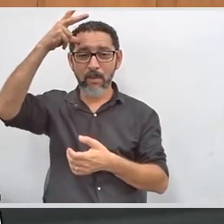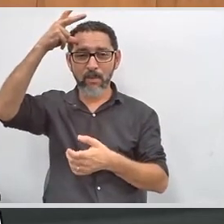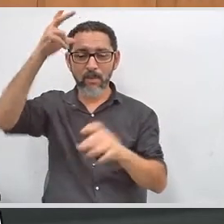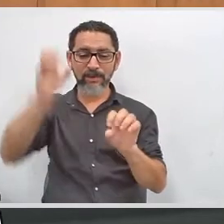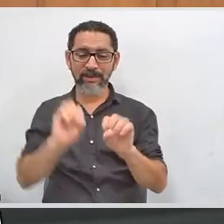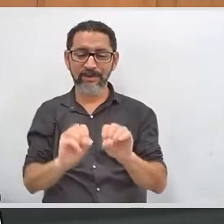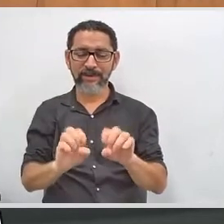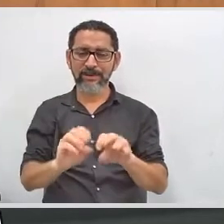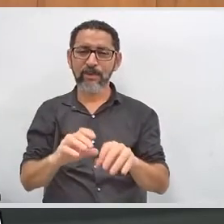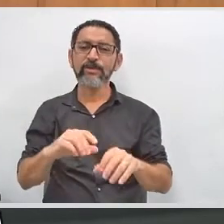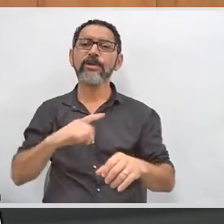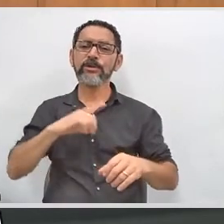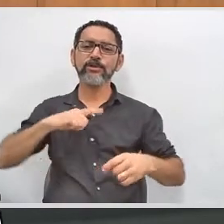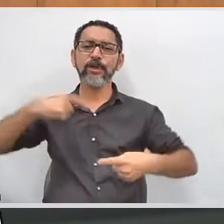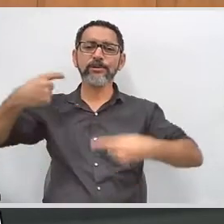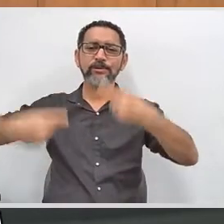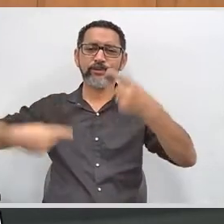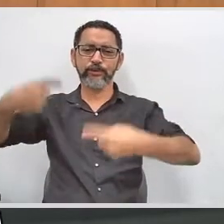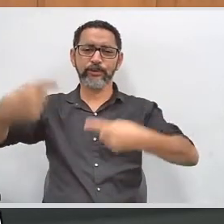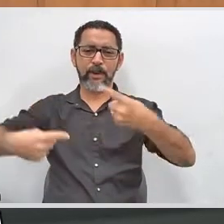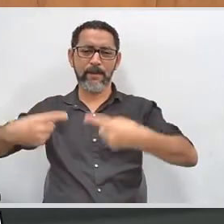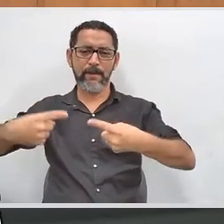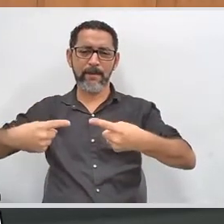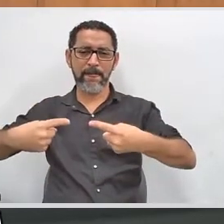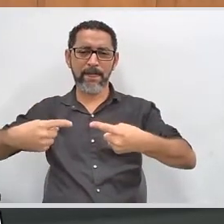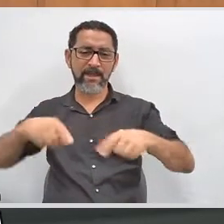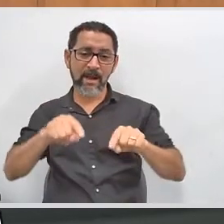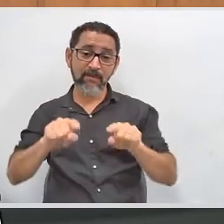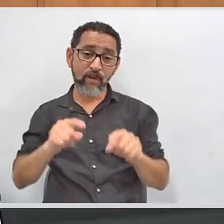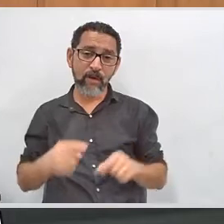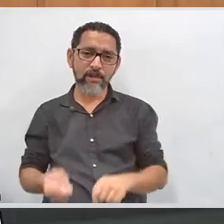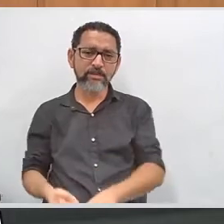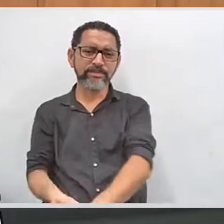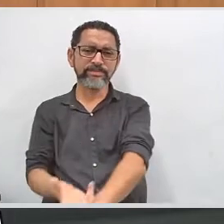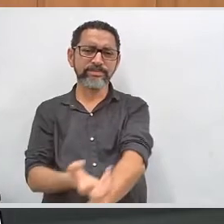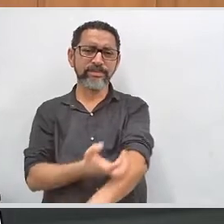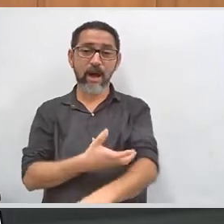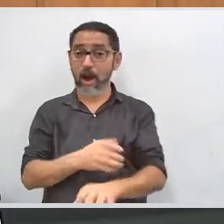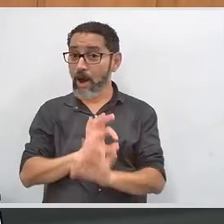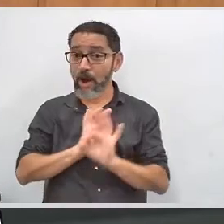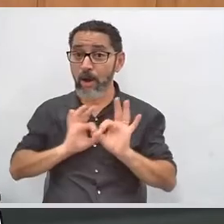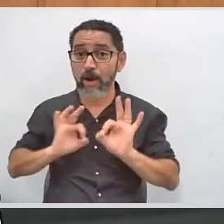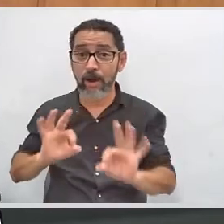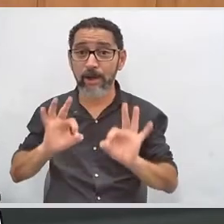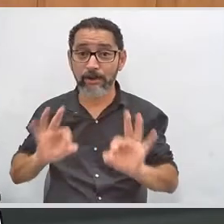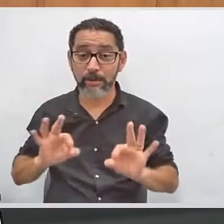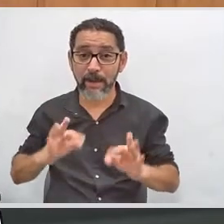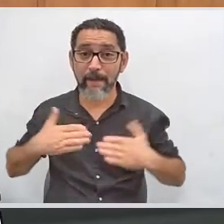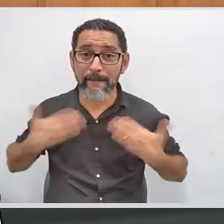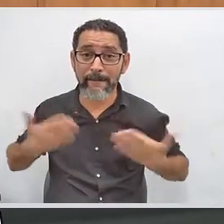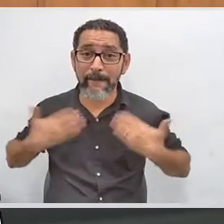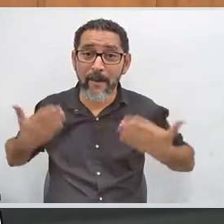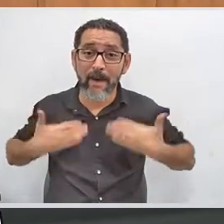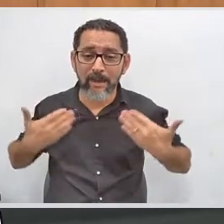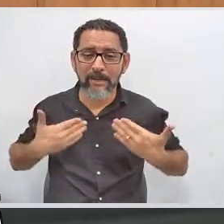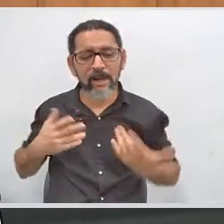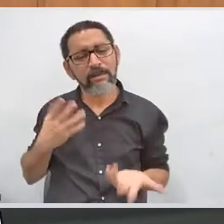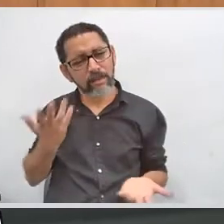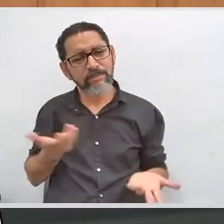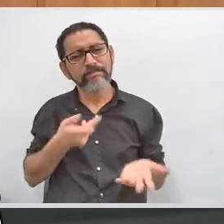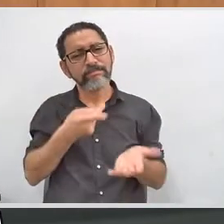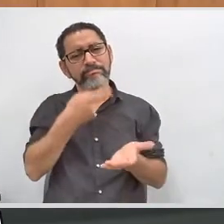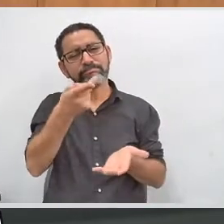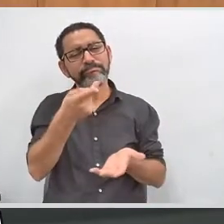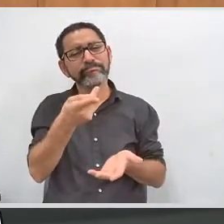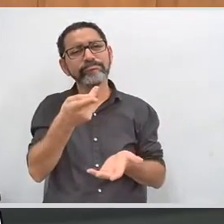nós discutíamos isso e ela ficou entusiasmadíssima. Eu falei com você outro dia. Então, eu acho que as coisas